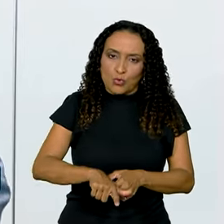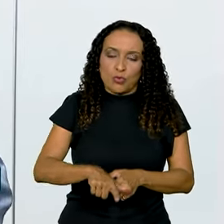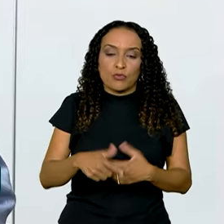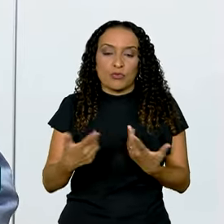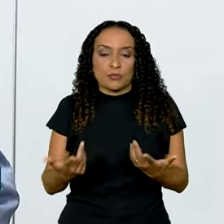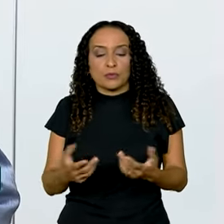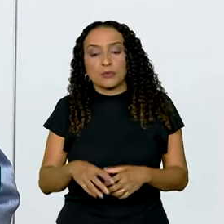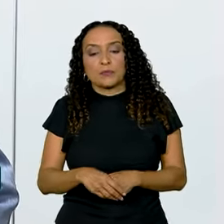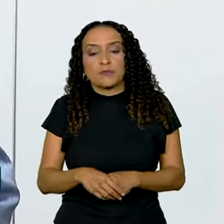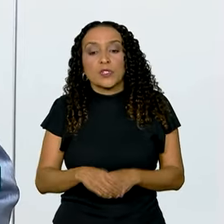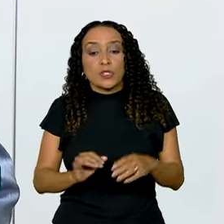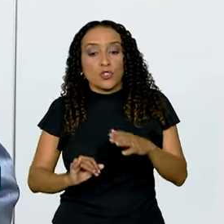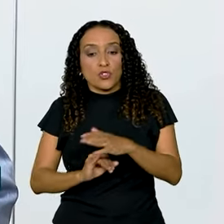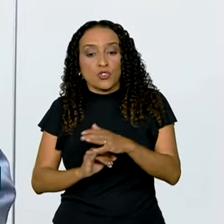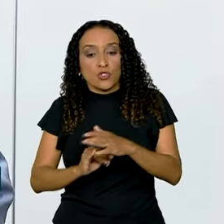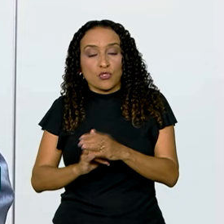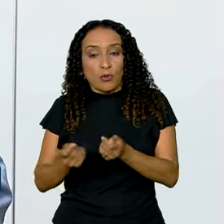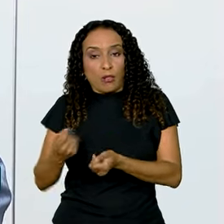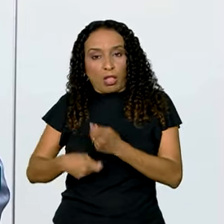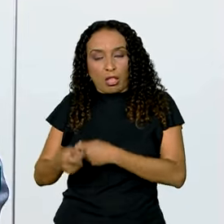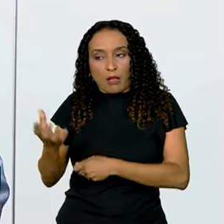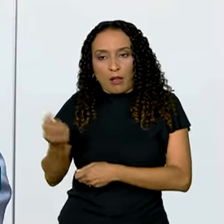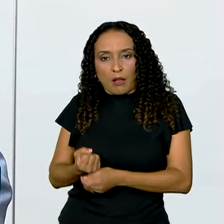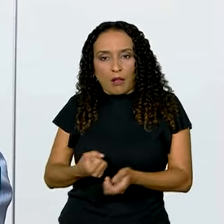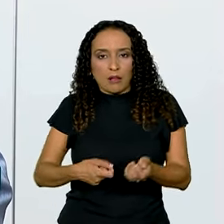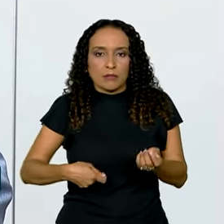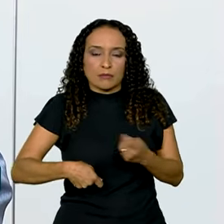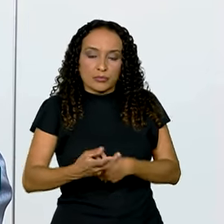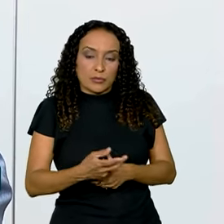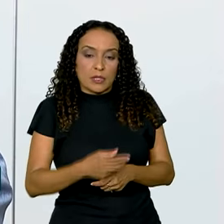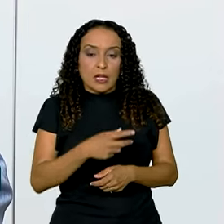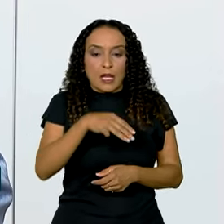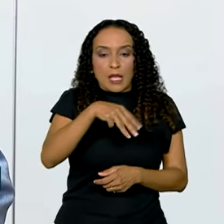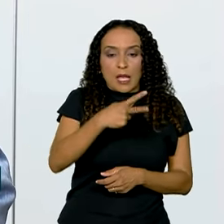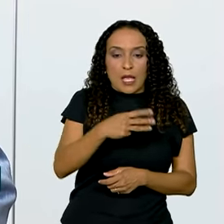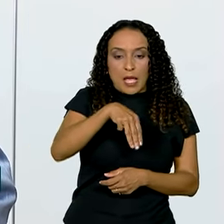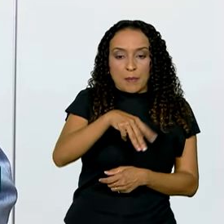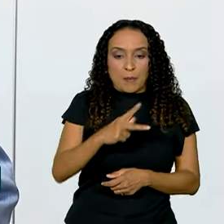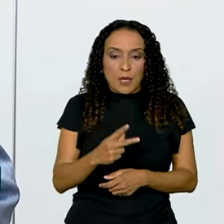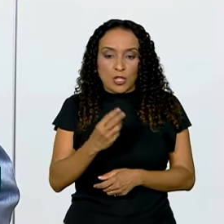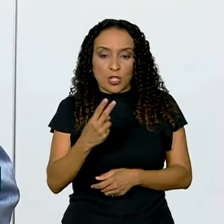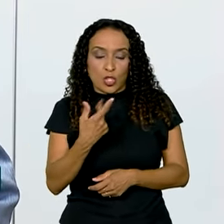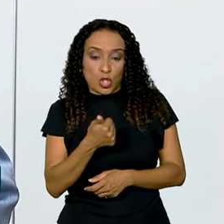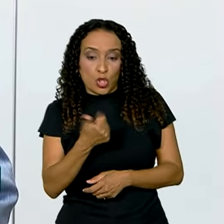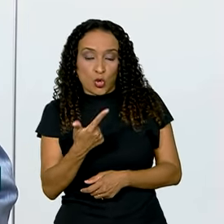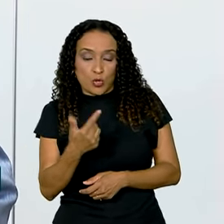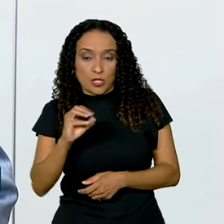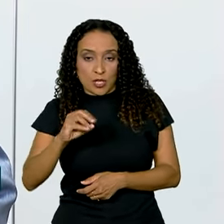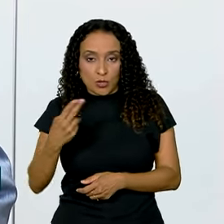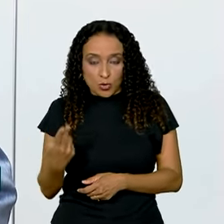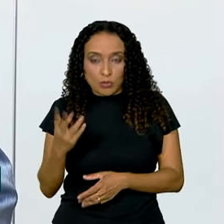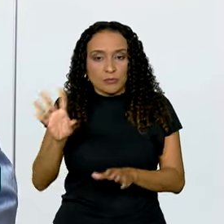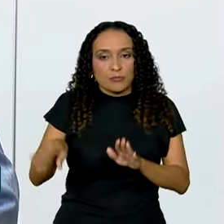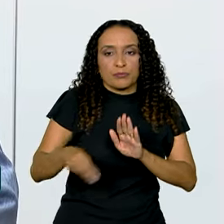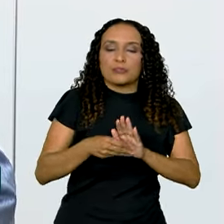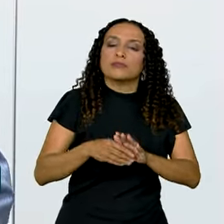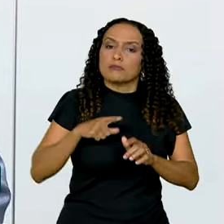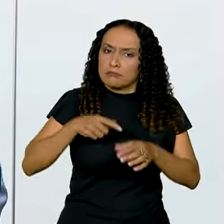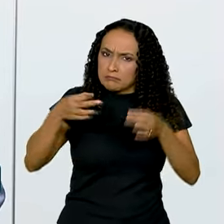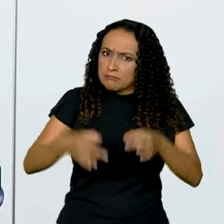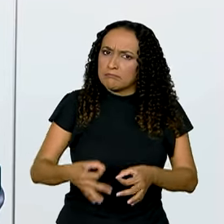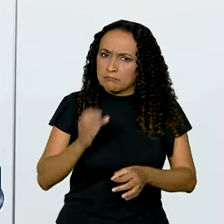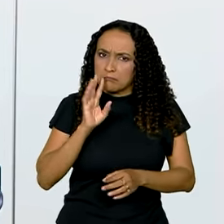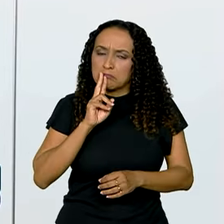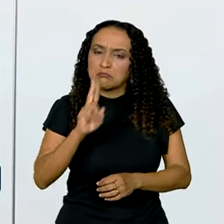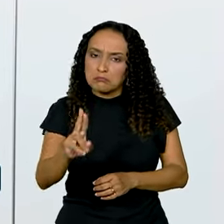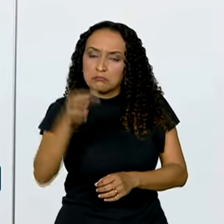O Instituto da Compensação que a MP202 introduziu está surtindo um efeito